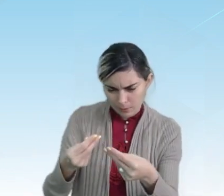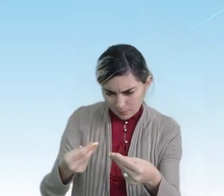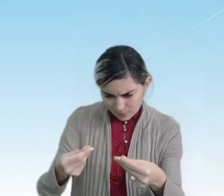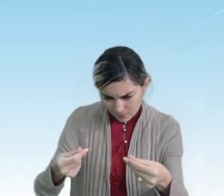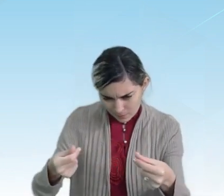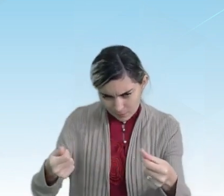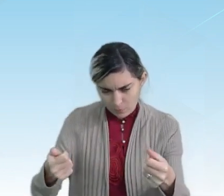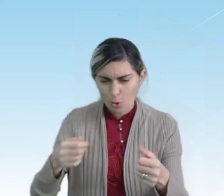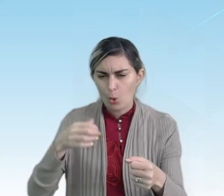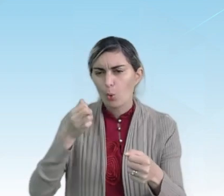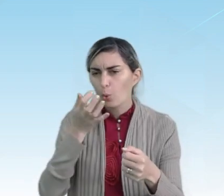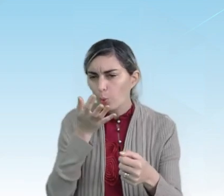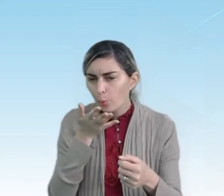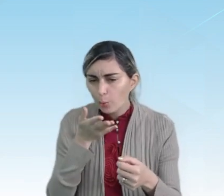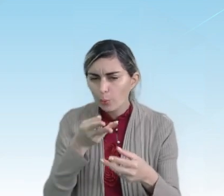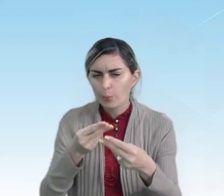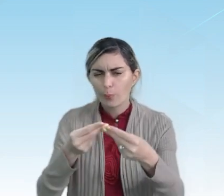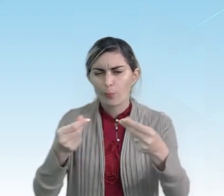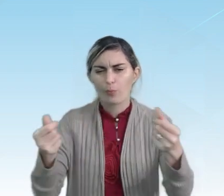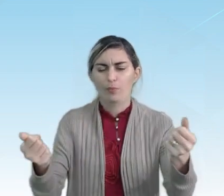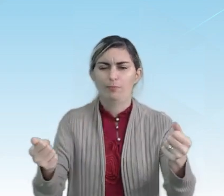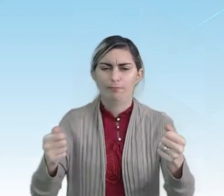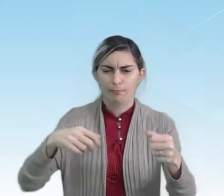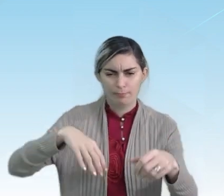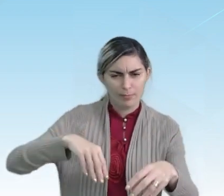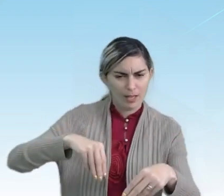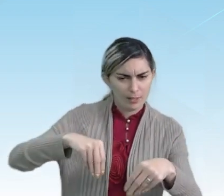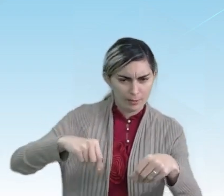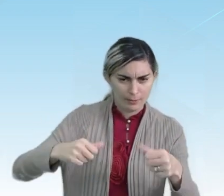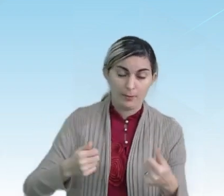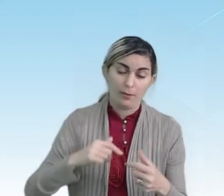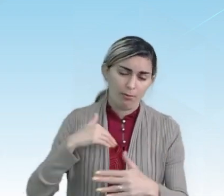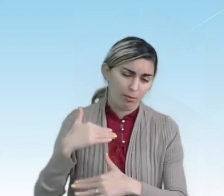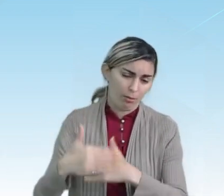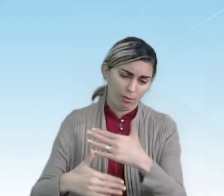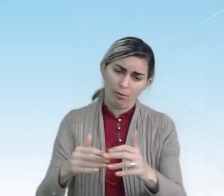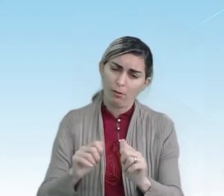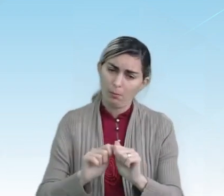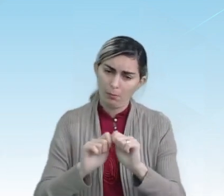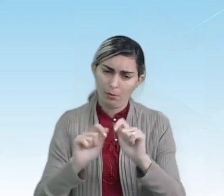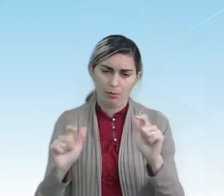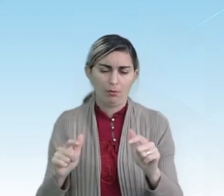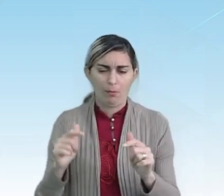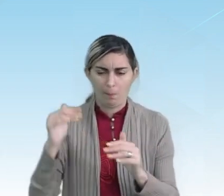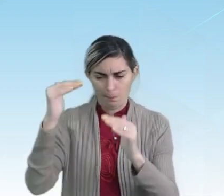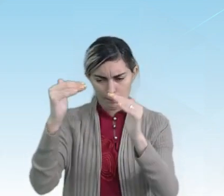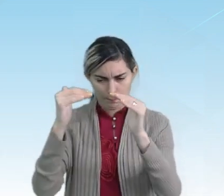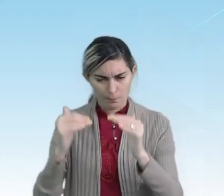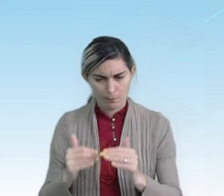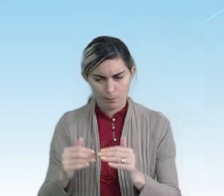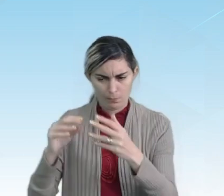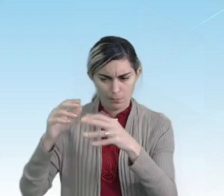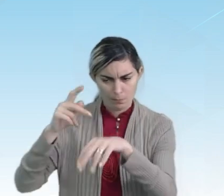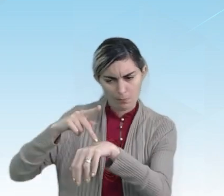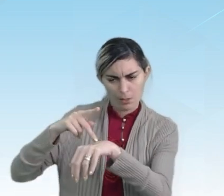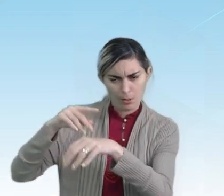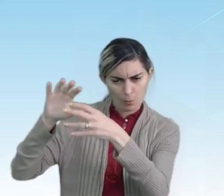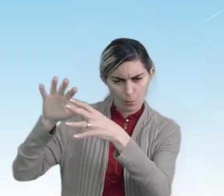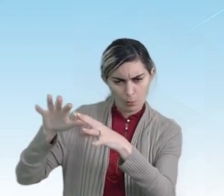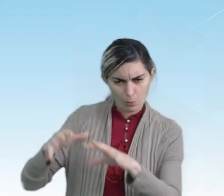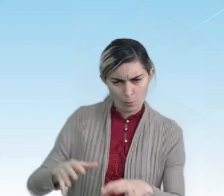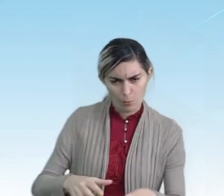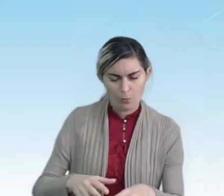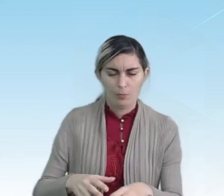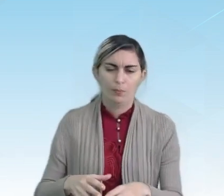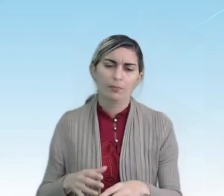como a poeira e também a areia. E, com o tempo, claro, as camadas de sedimento vão se